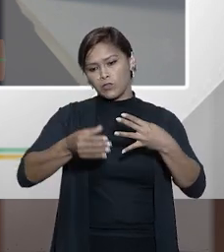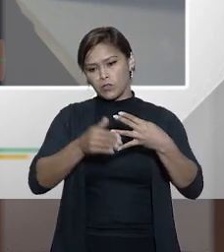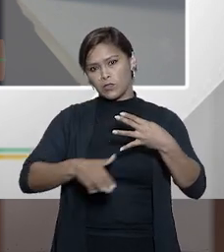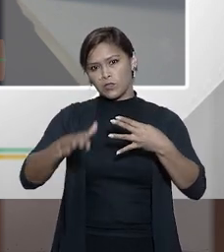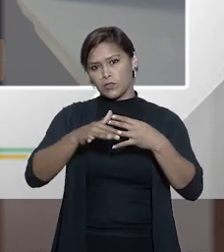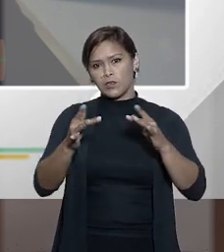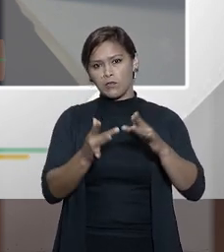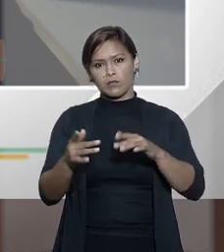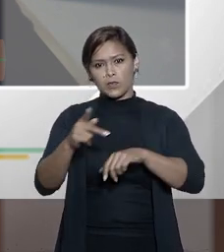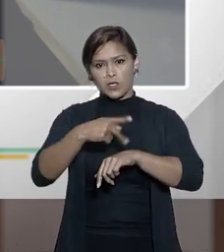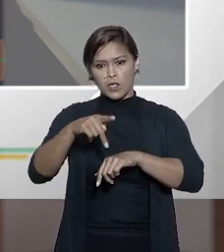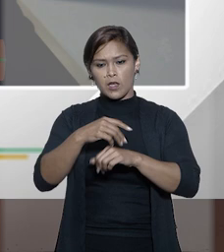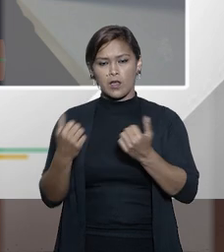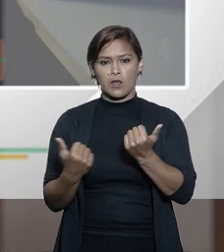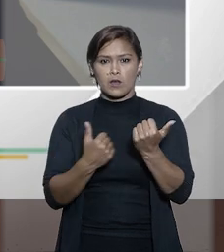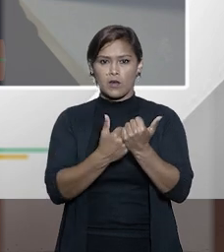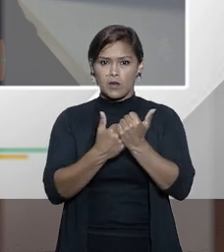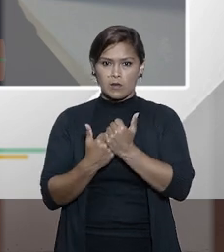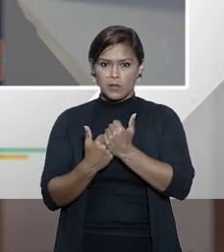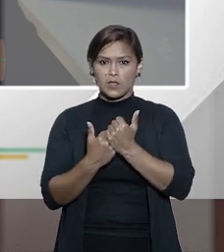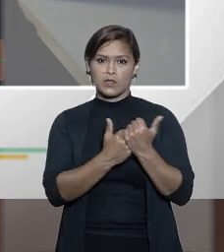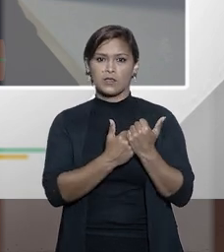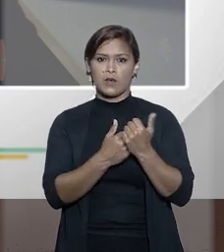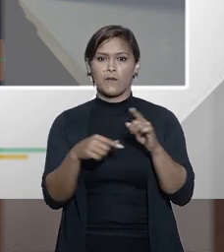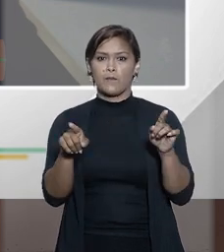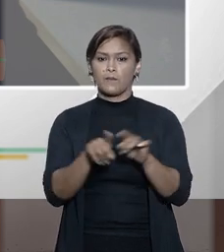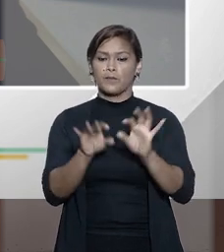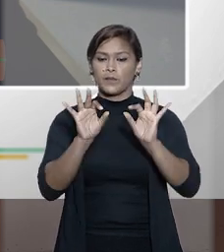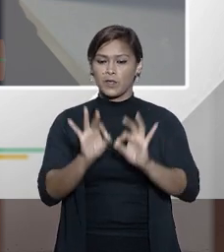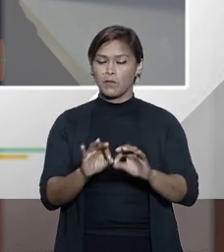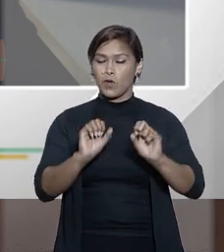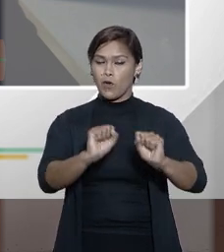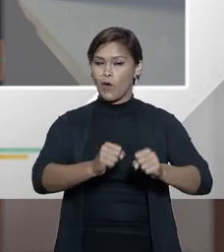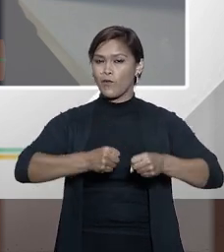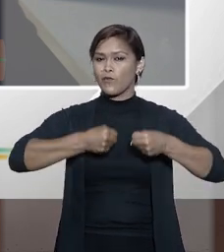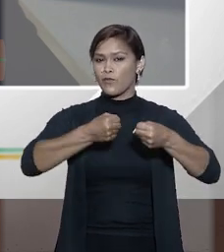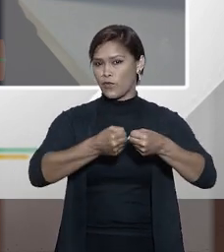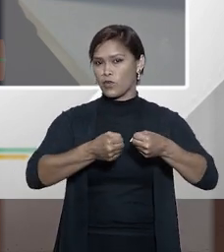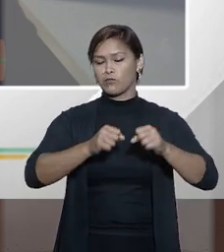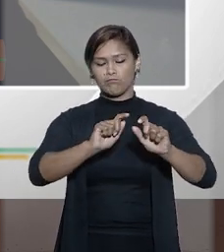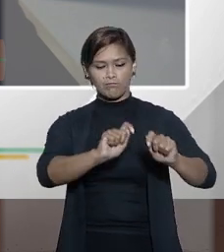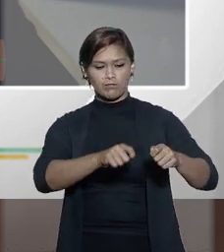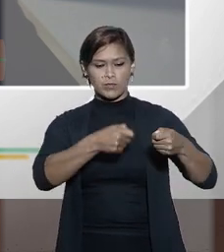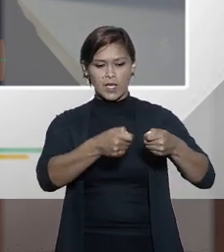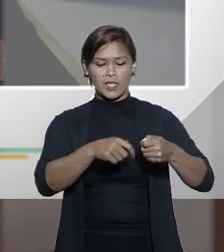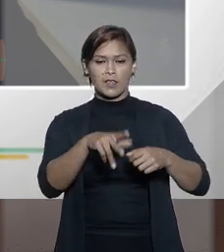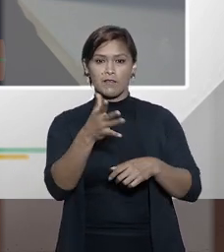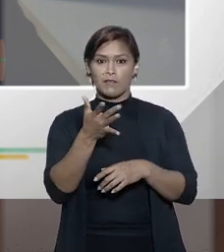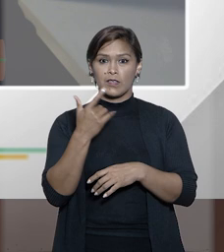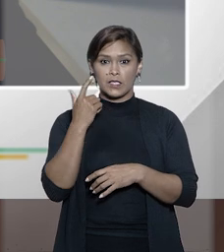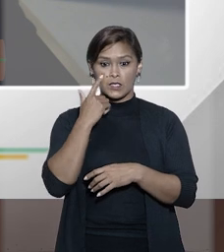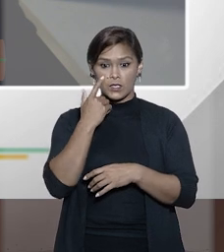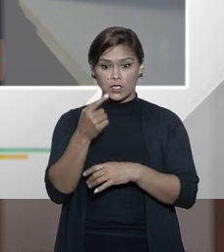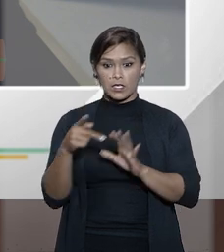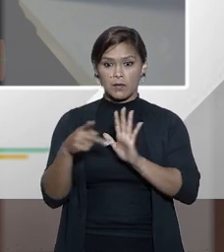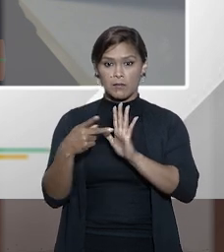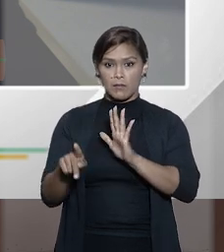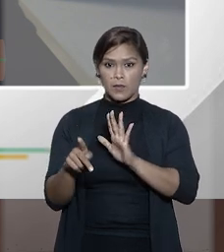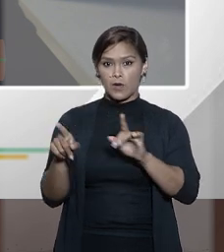internacional no campo da cooperação funciona muito muito fortemente para defesa de interesses